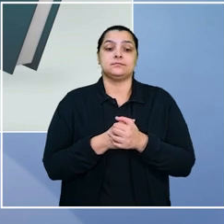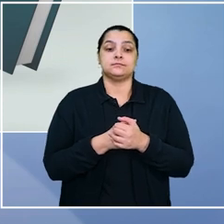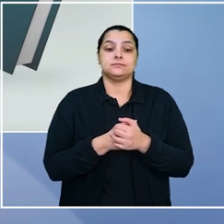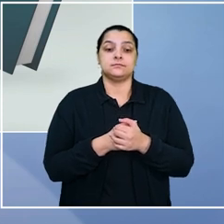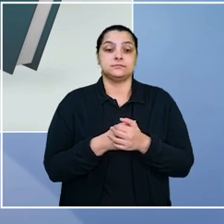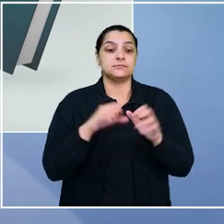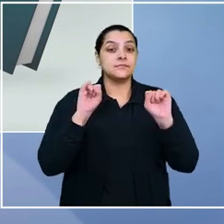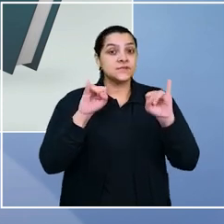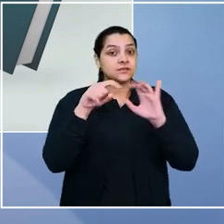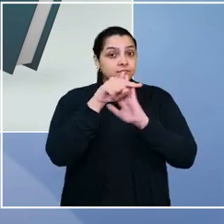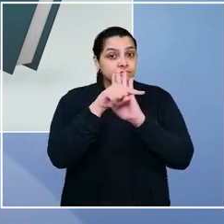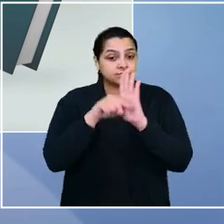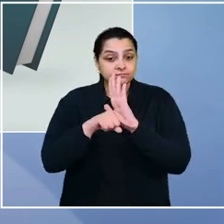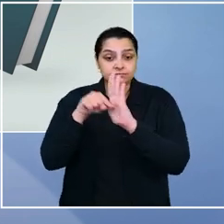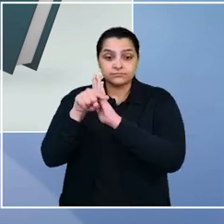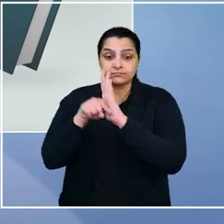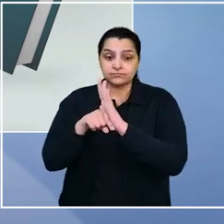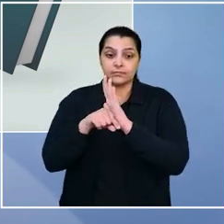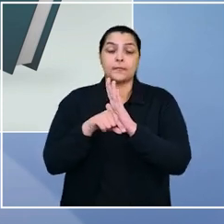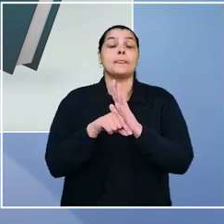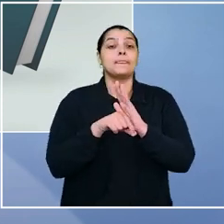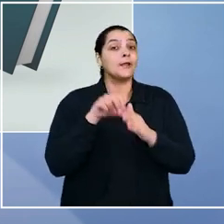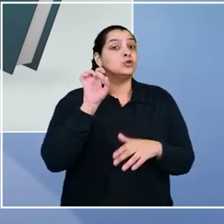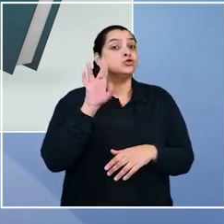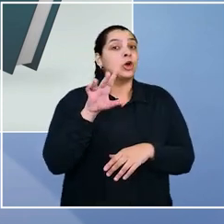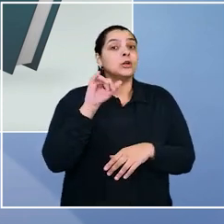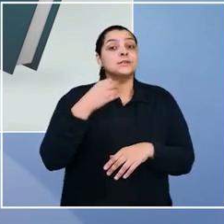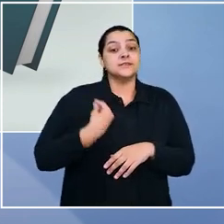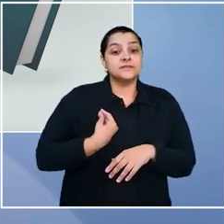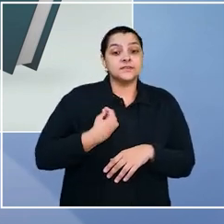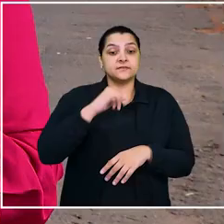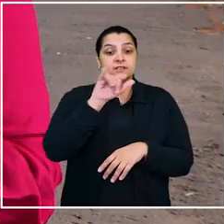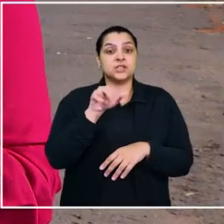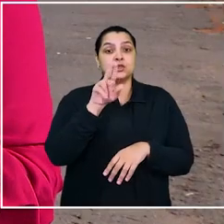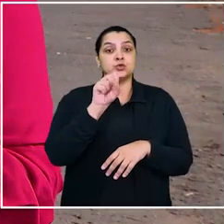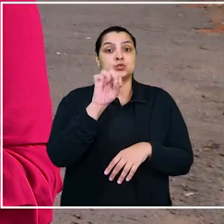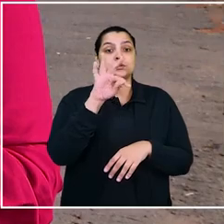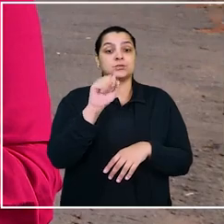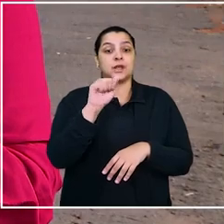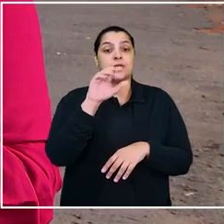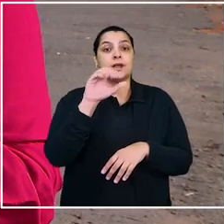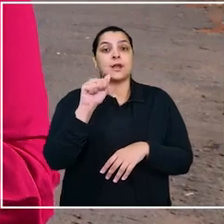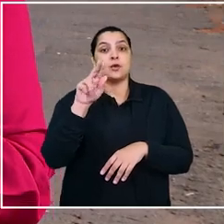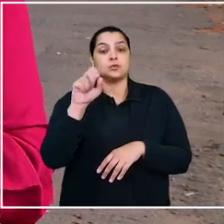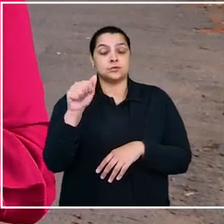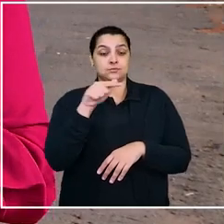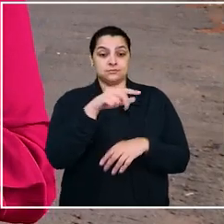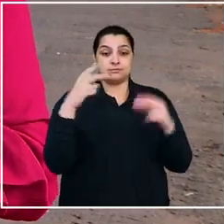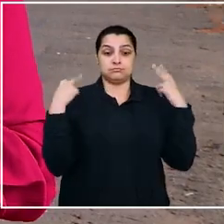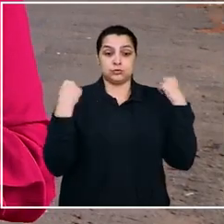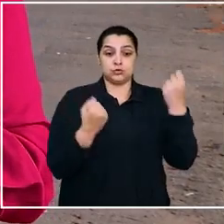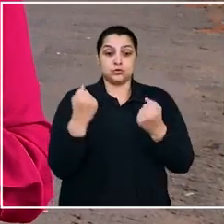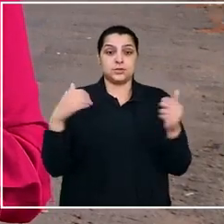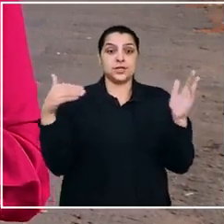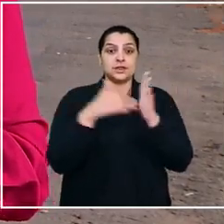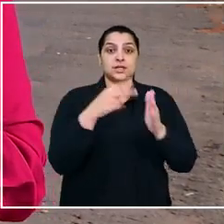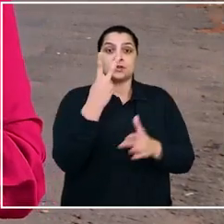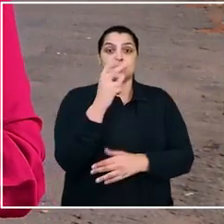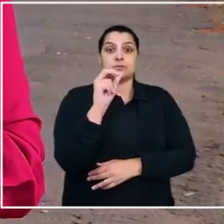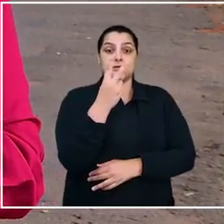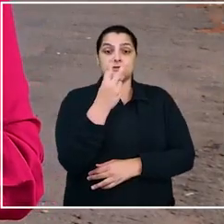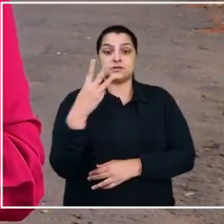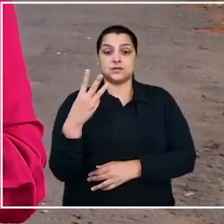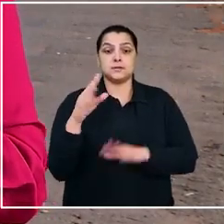apurada, situação que enseja a demissão por justa causa. O motorista tinha estabilidade no emprego até